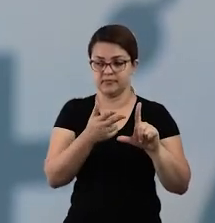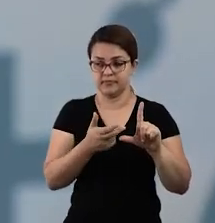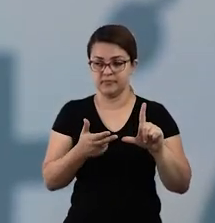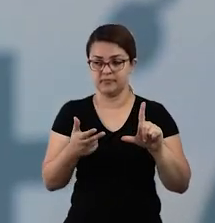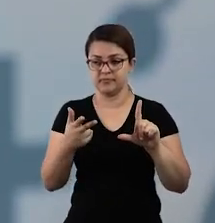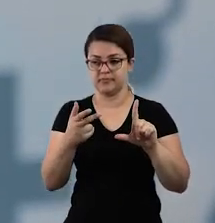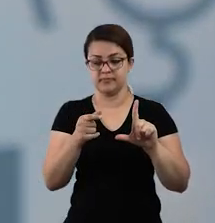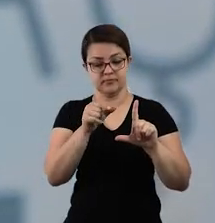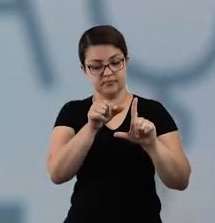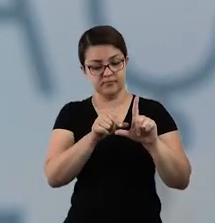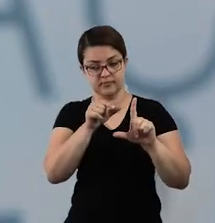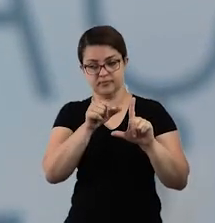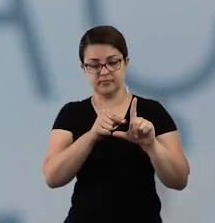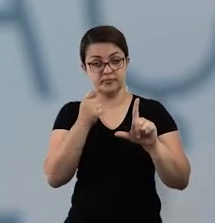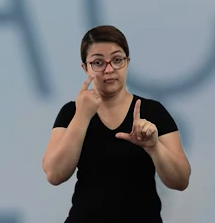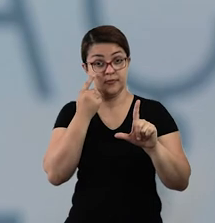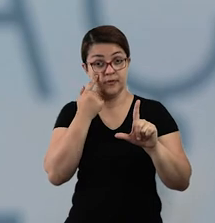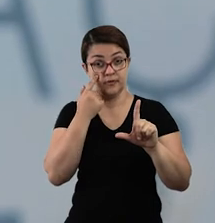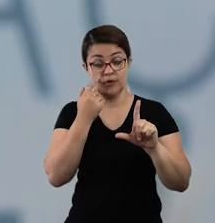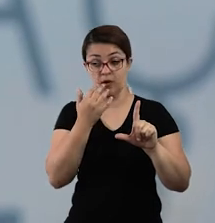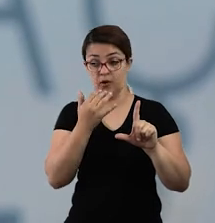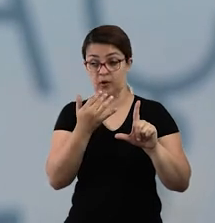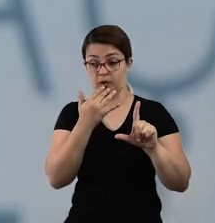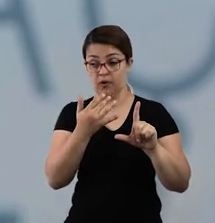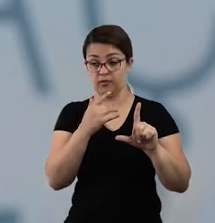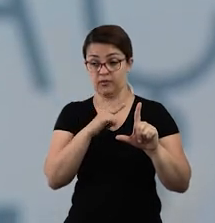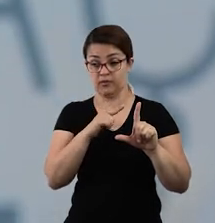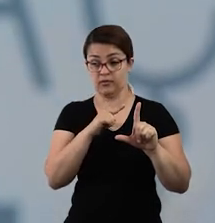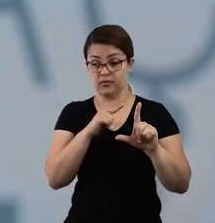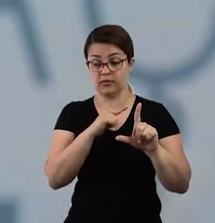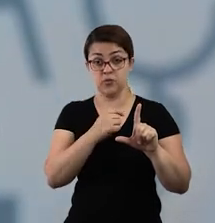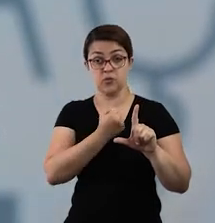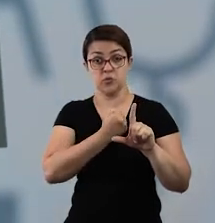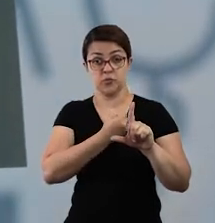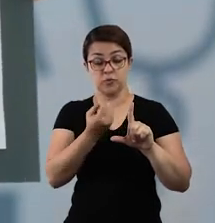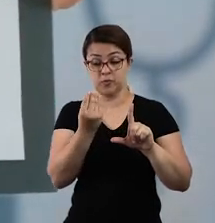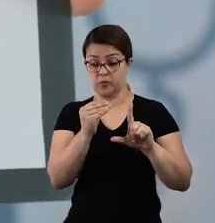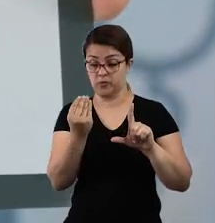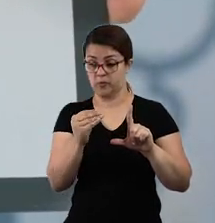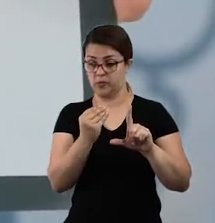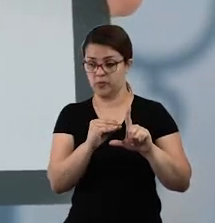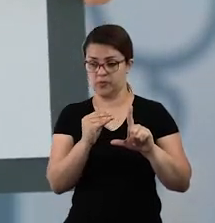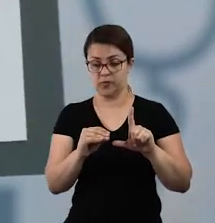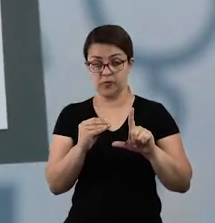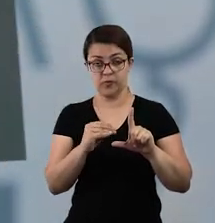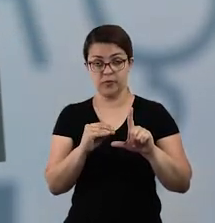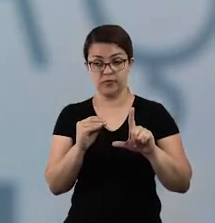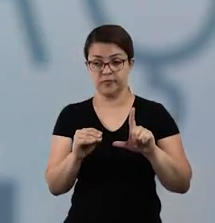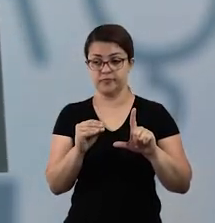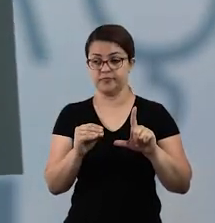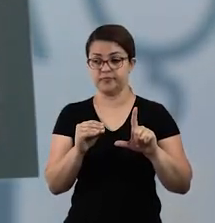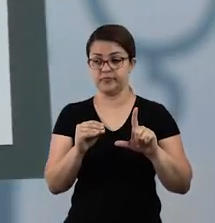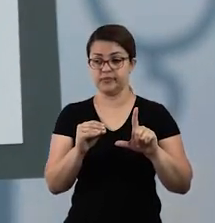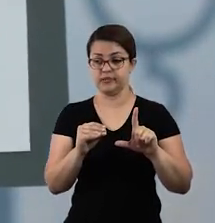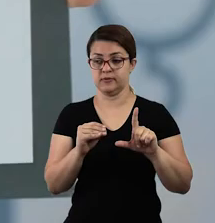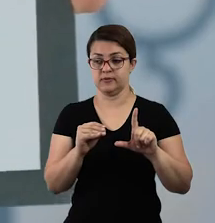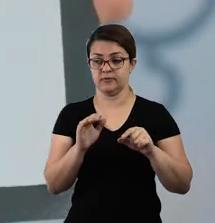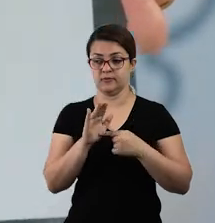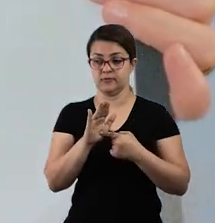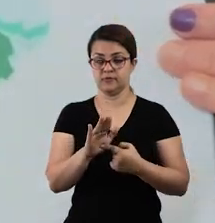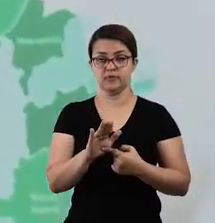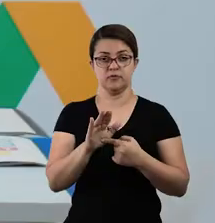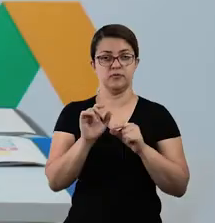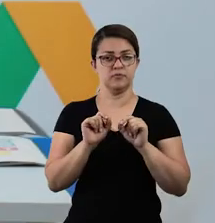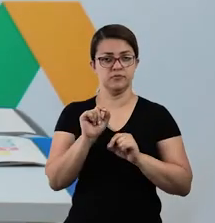lado, vocês irão observar que essas cores, né, tem aqui alguns valores. Esse mapa, ele está relacionando justamente,